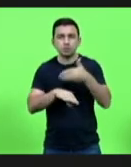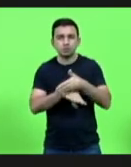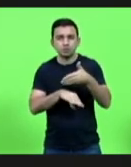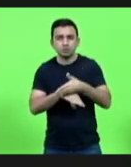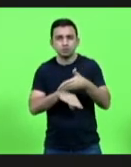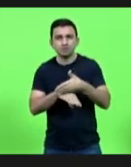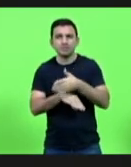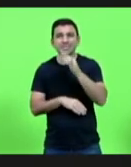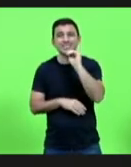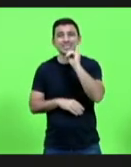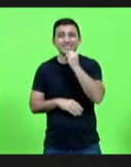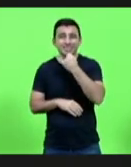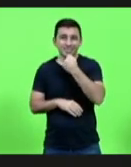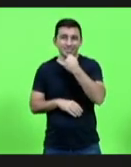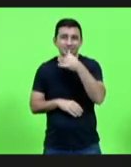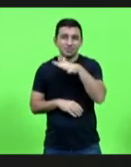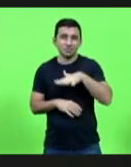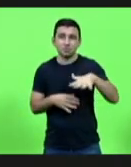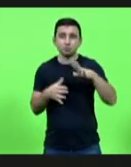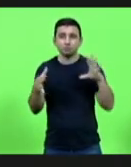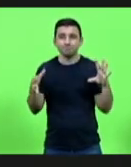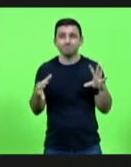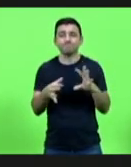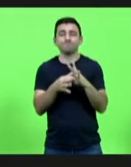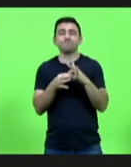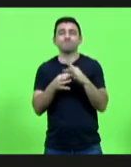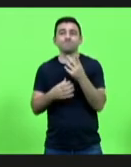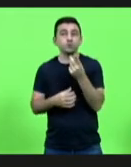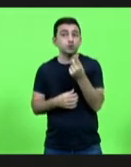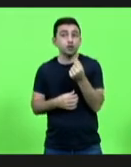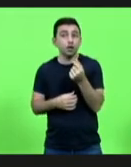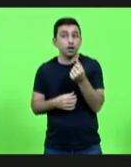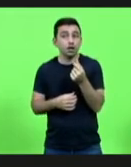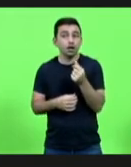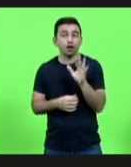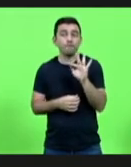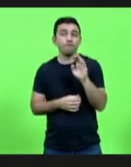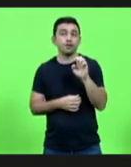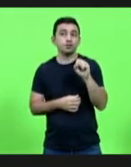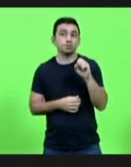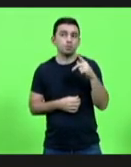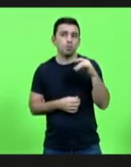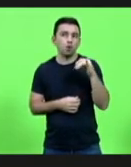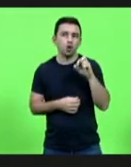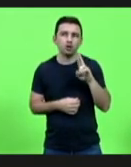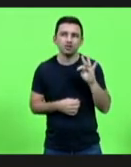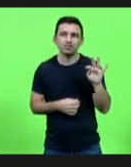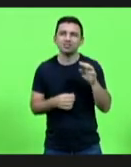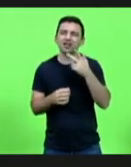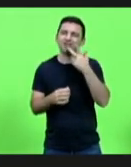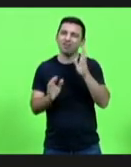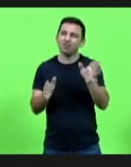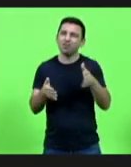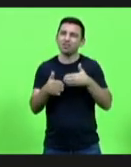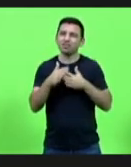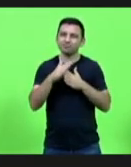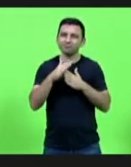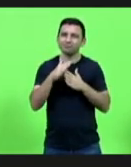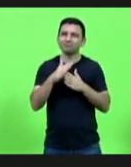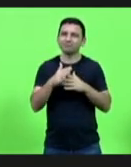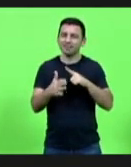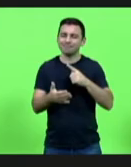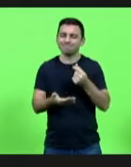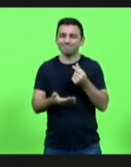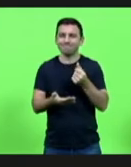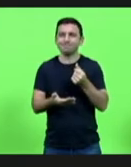Infelizmente, isso ficou muito vinculado ao orçamento da FESPORT, que já é um orçamento limitado, quando a gente inclui folha do servidor, inclui